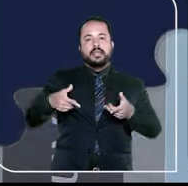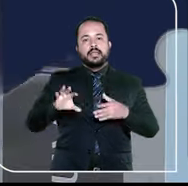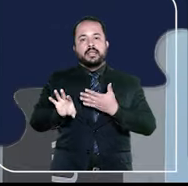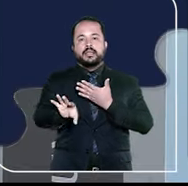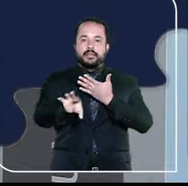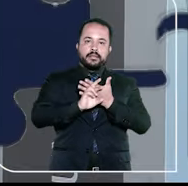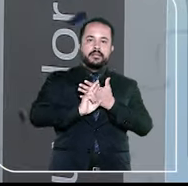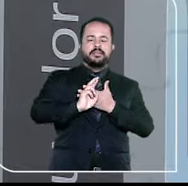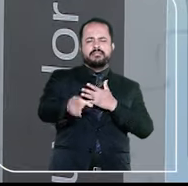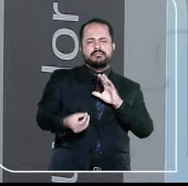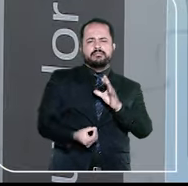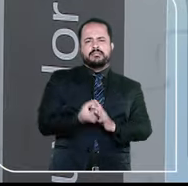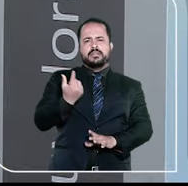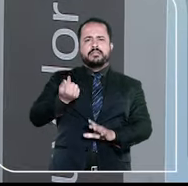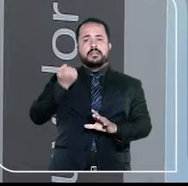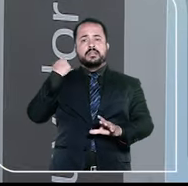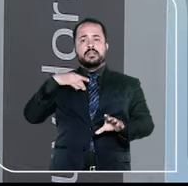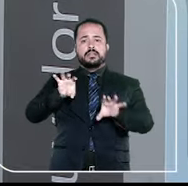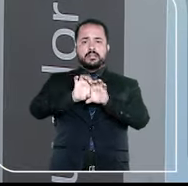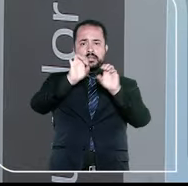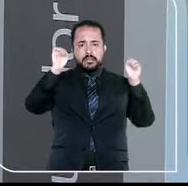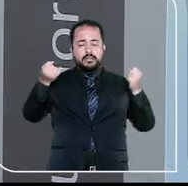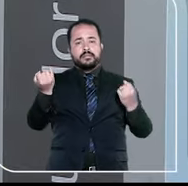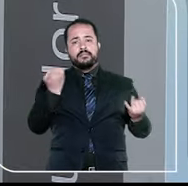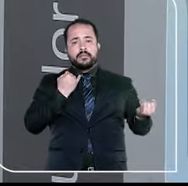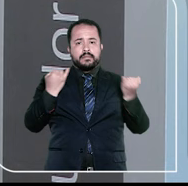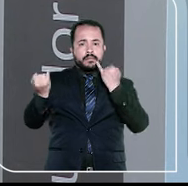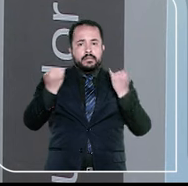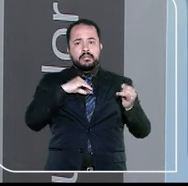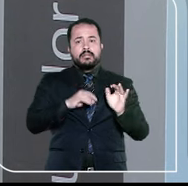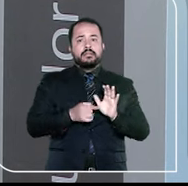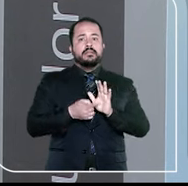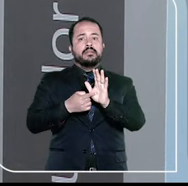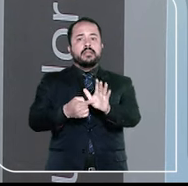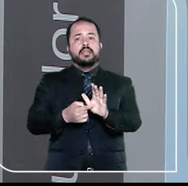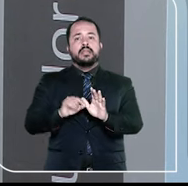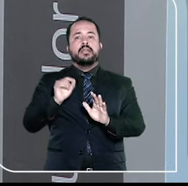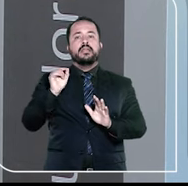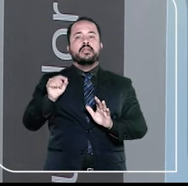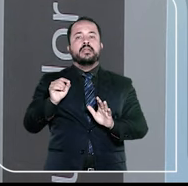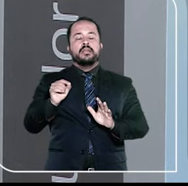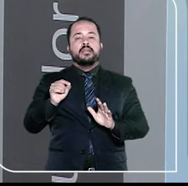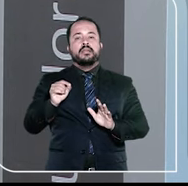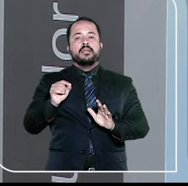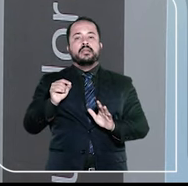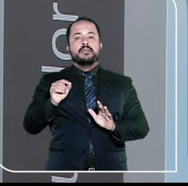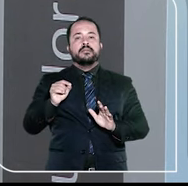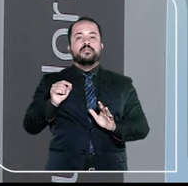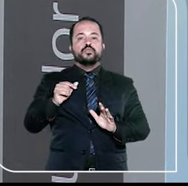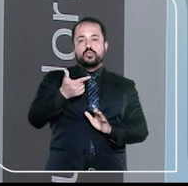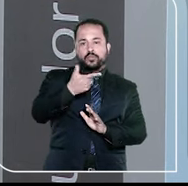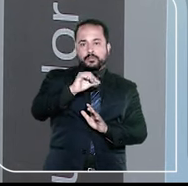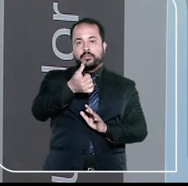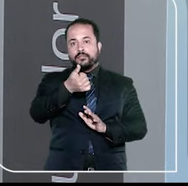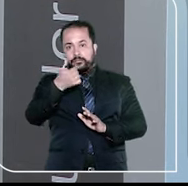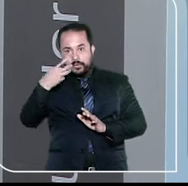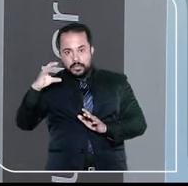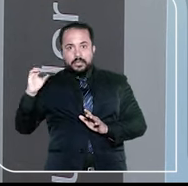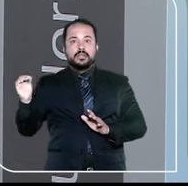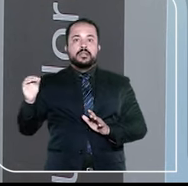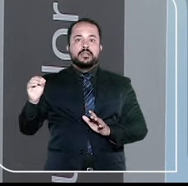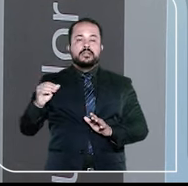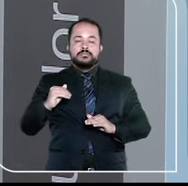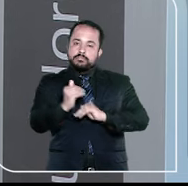Desde a origem da ouvidoria, a gente sempre contou com o sistema informatizado para receber e tratar as manifestações. Em 2020,